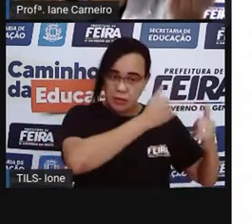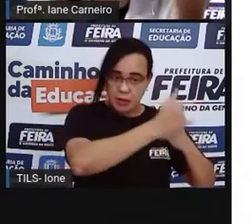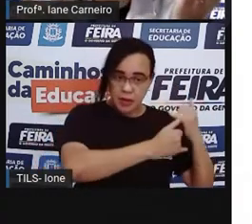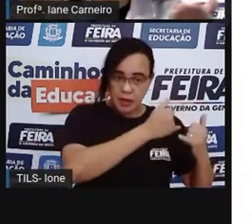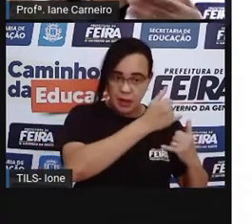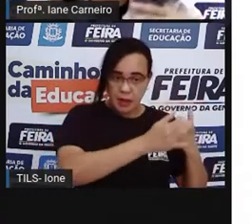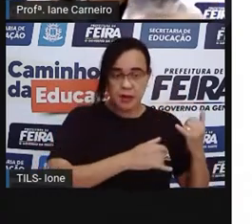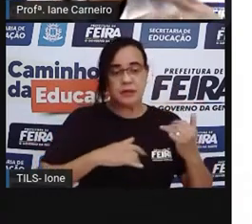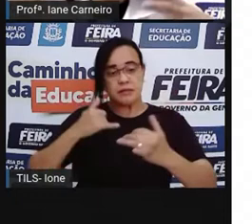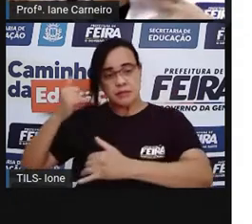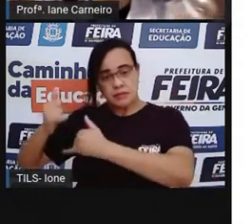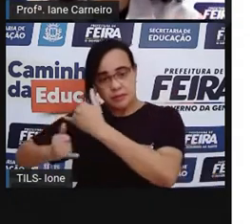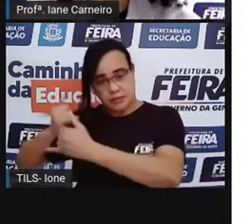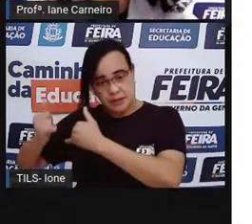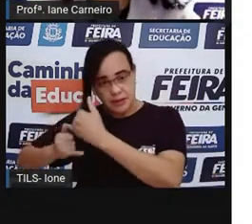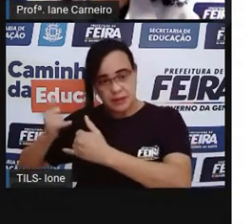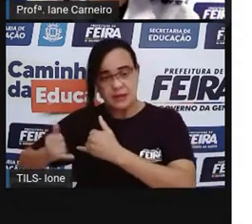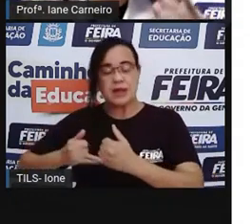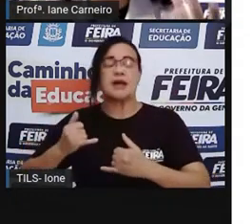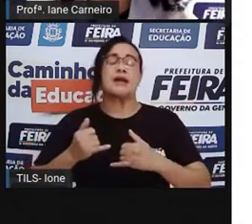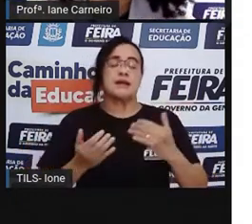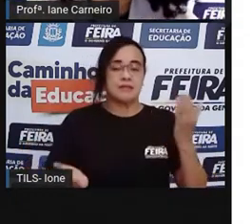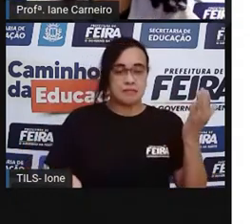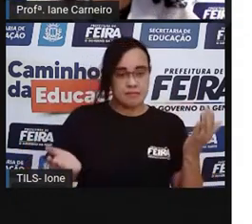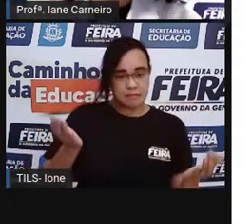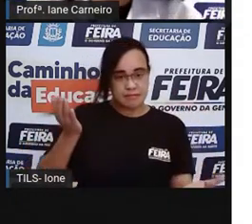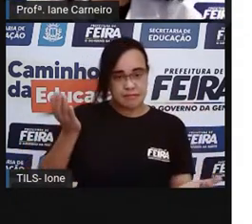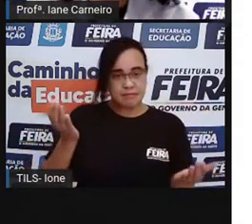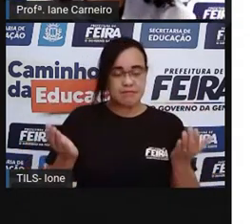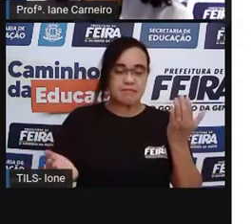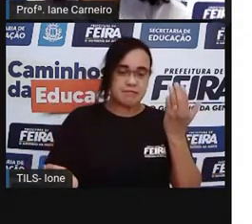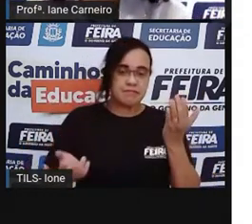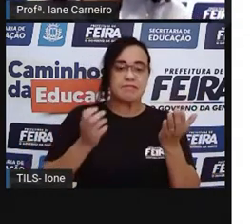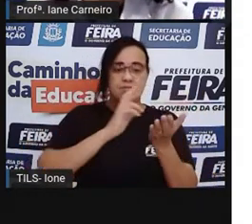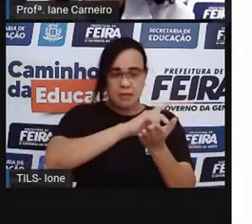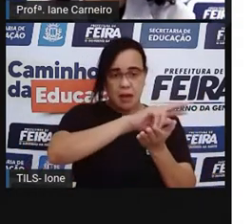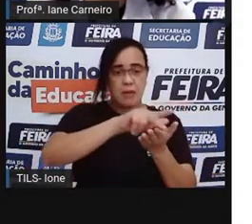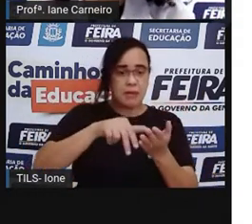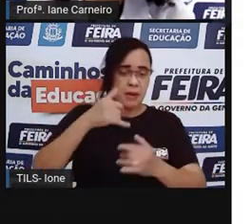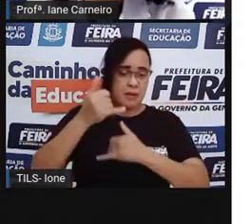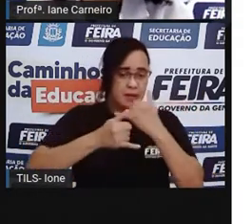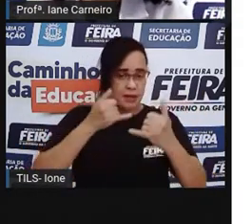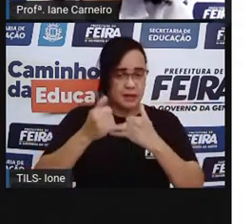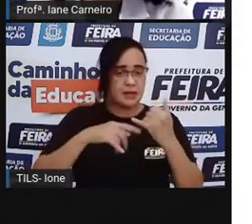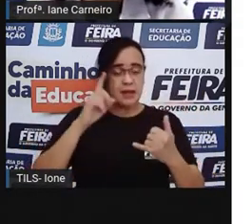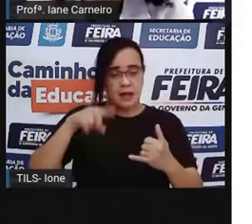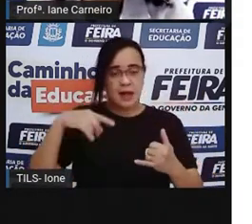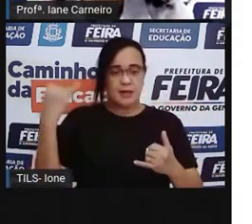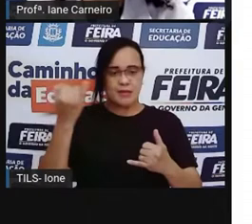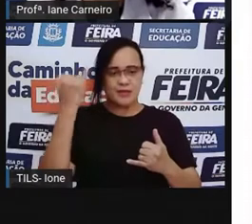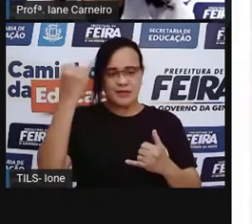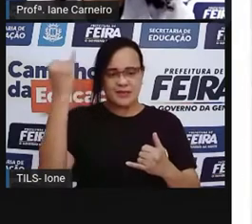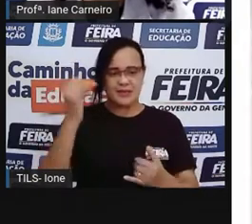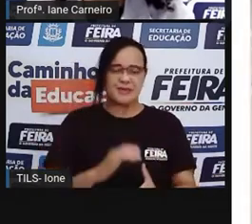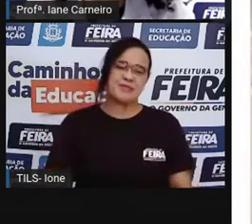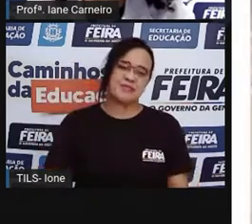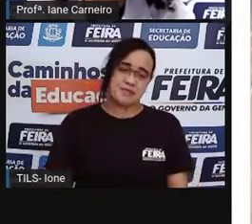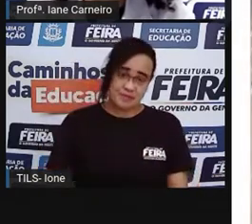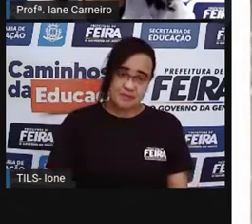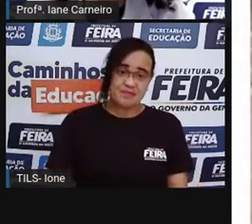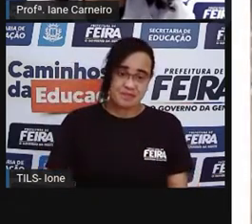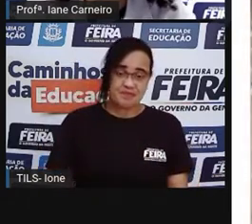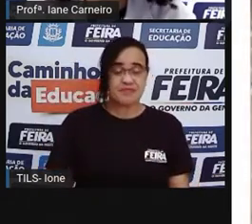cada coisa, né? Explorar outras brincadeiras, certo? A Pro vai te mostrar agora algumas